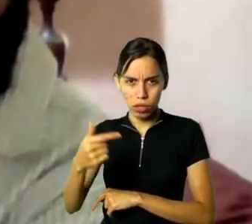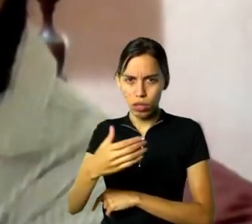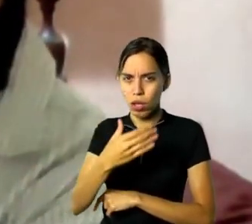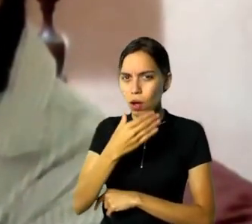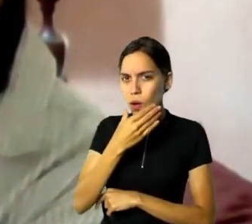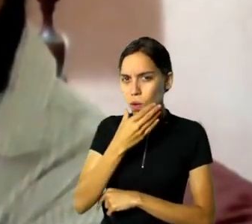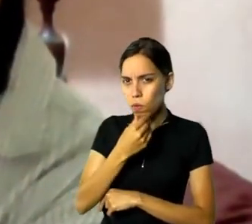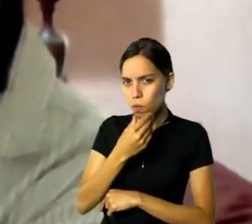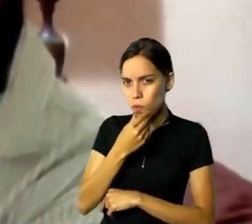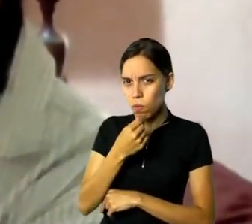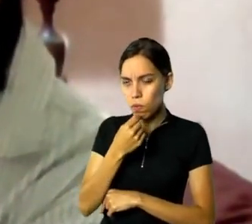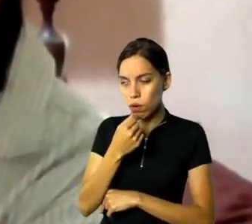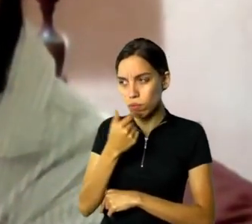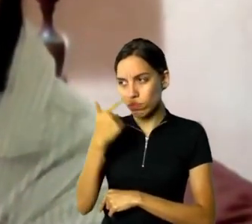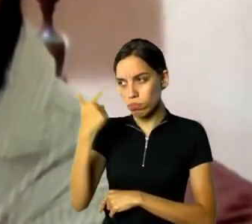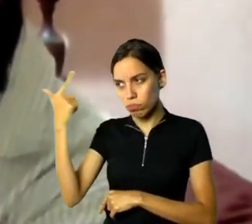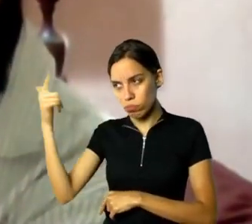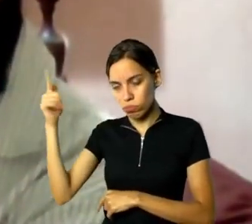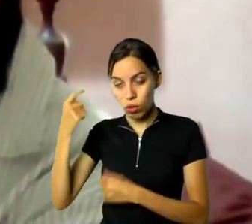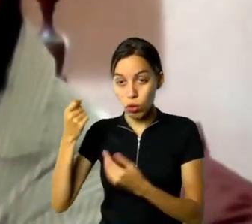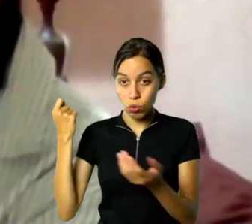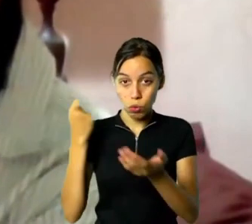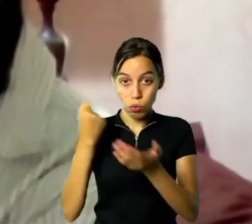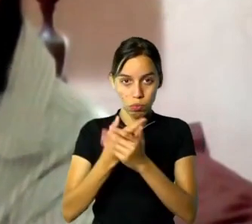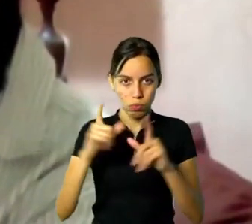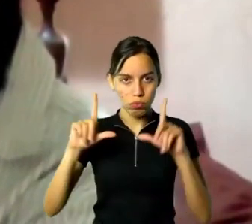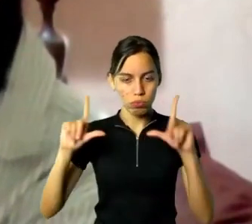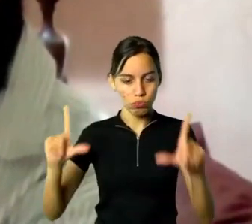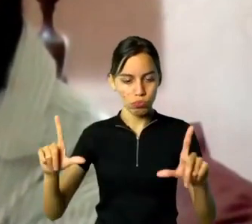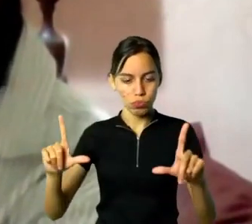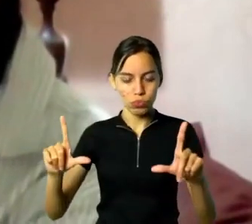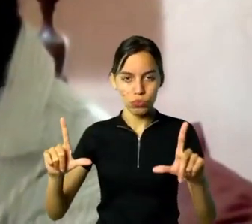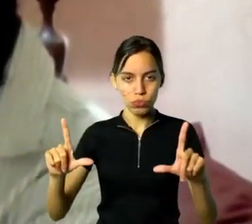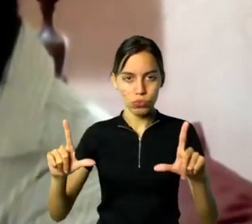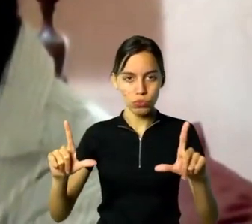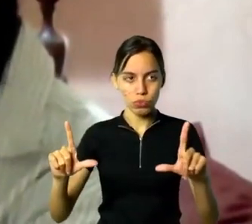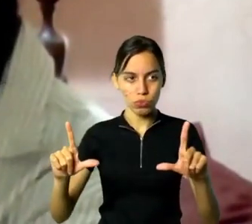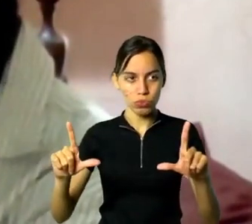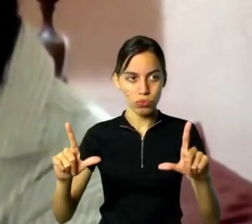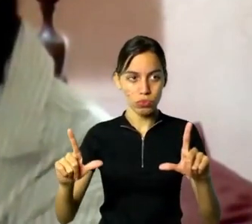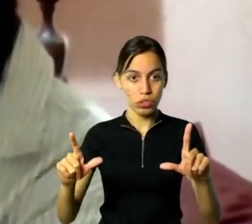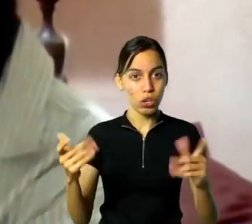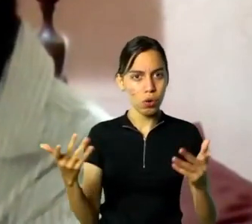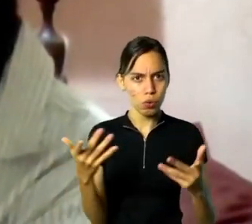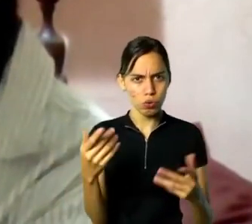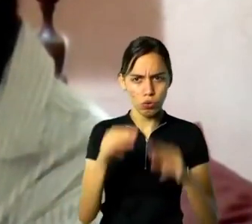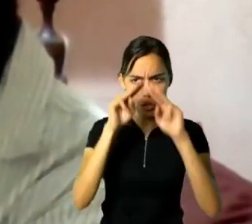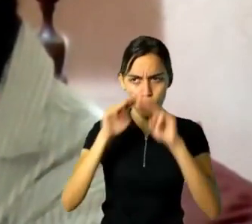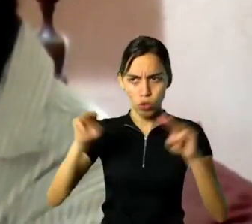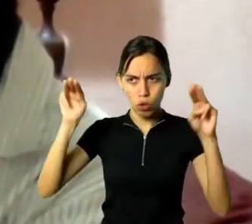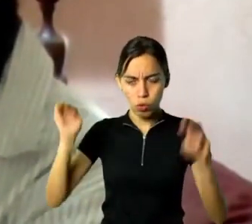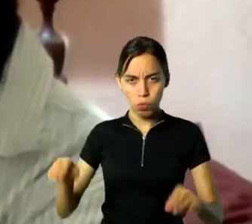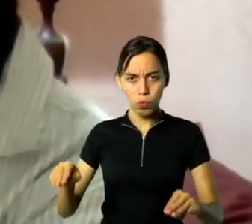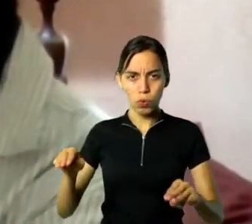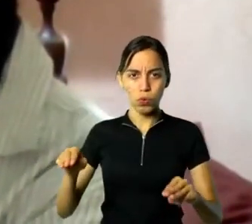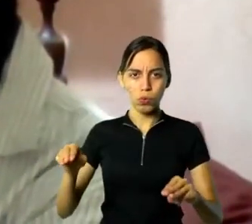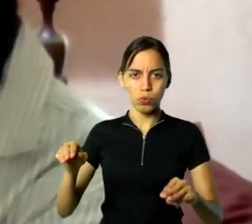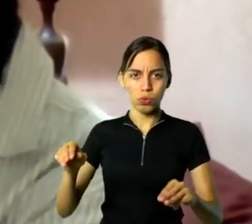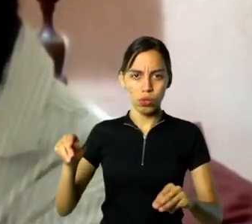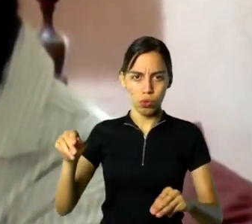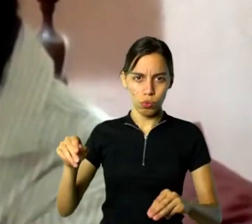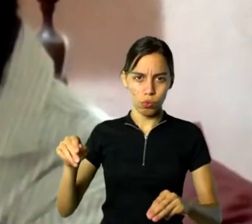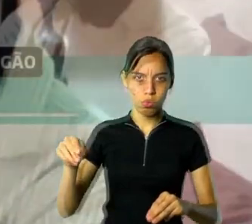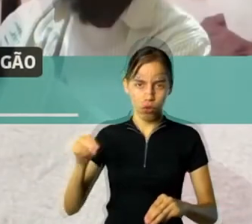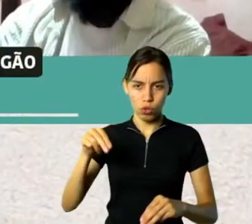quadro dele que estava no Museu of Modern Art de Nova York tem esses balões no céu, né? E